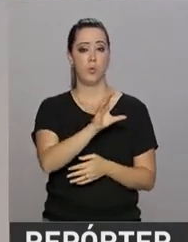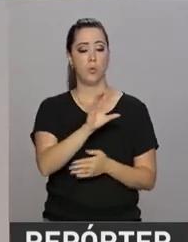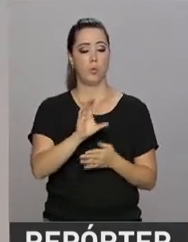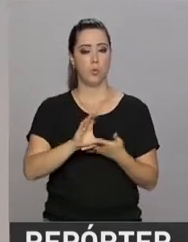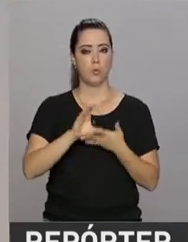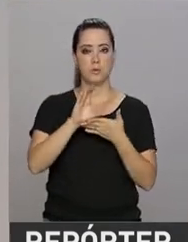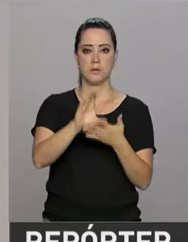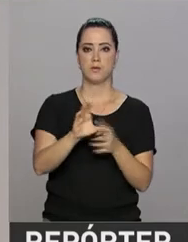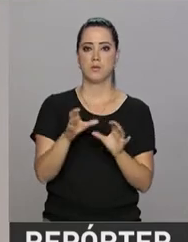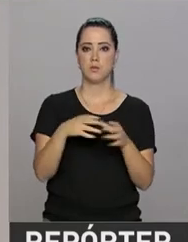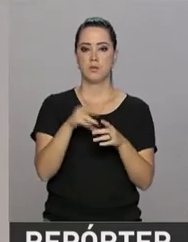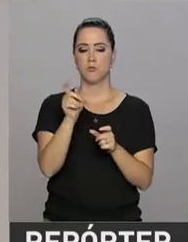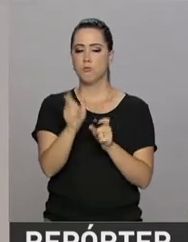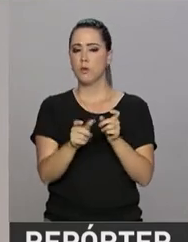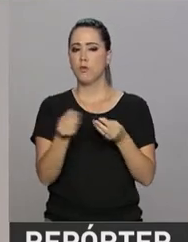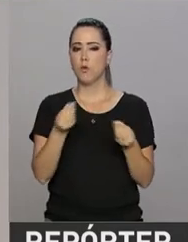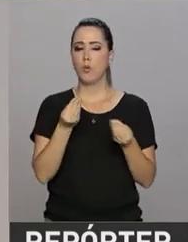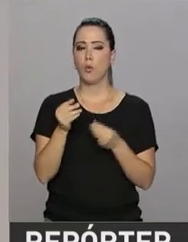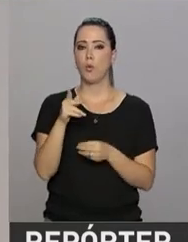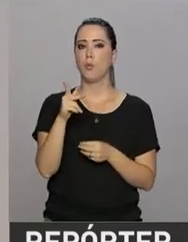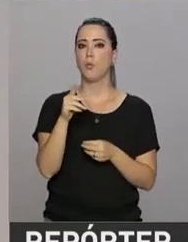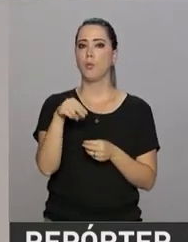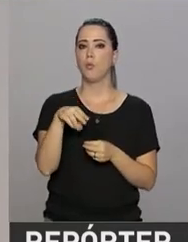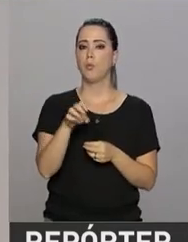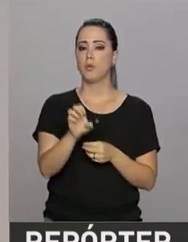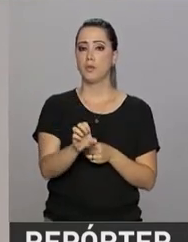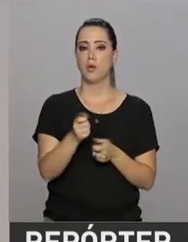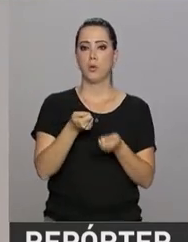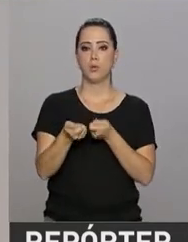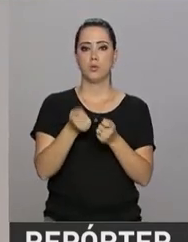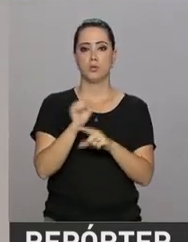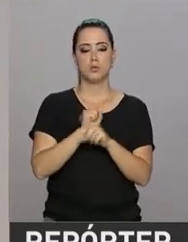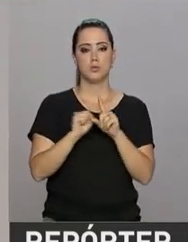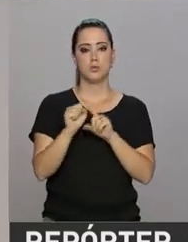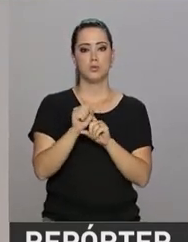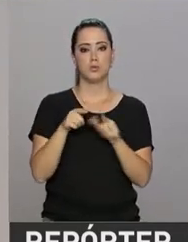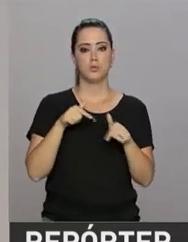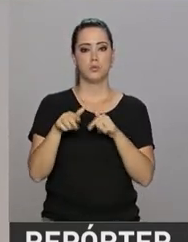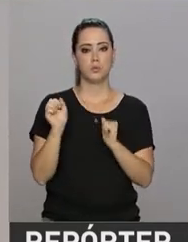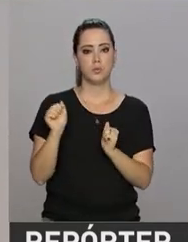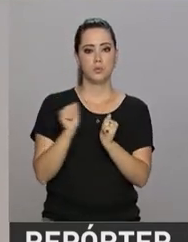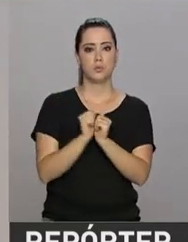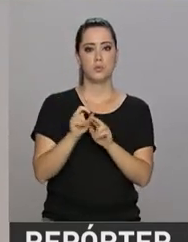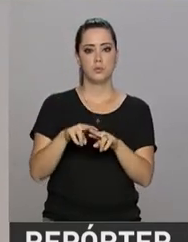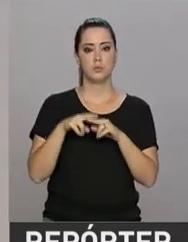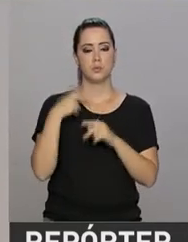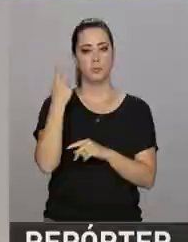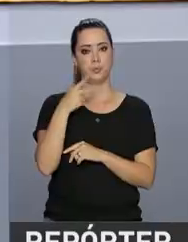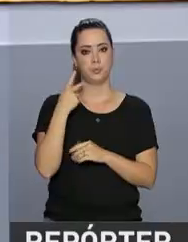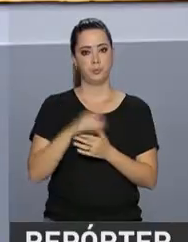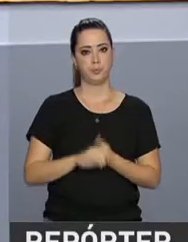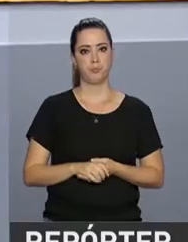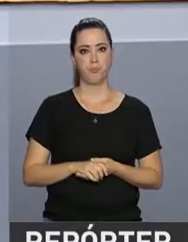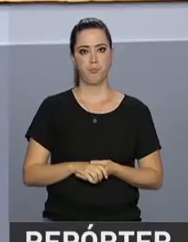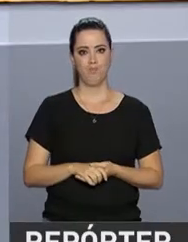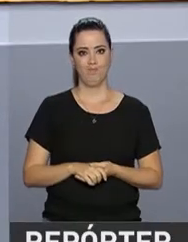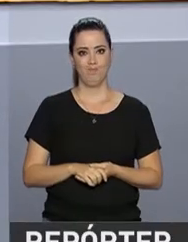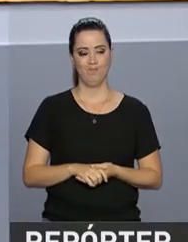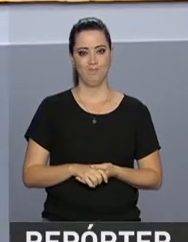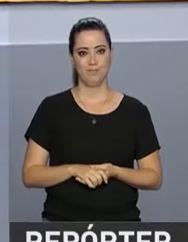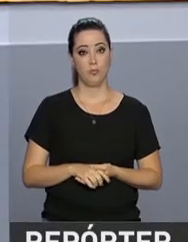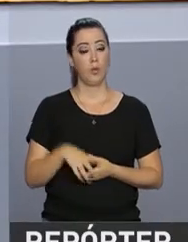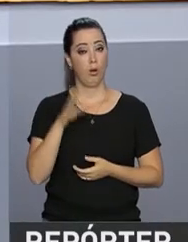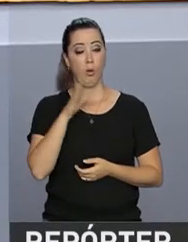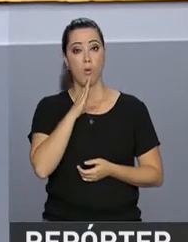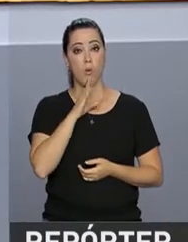acompanham a execução do PNAE. E aí é o controle social trabalhando diretamente em prol da política pública. Você